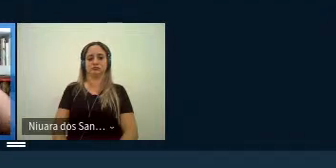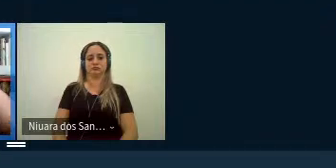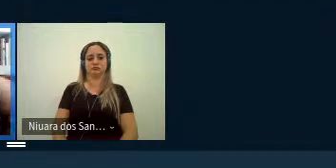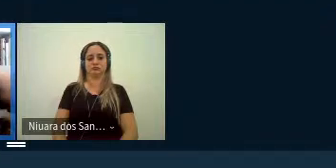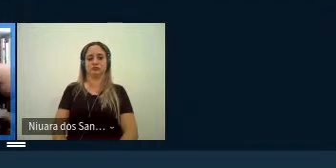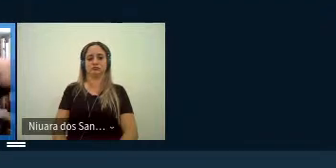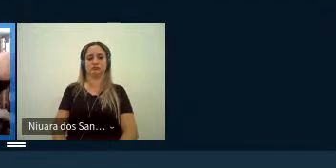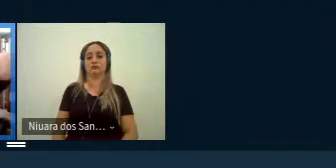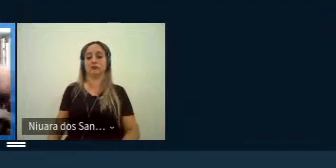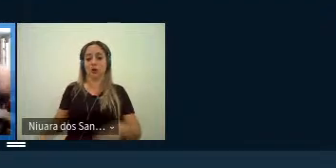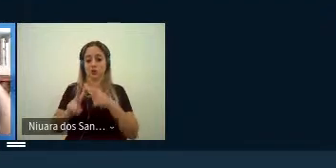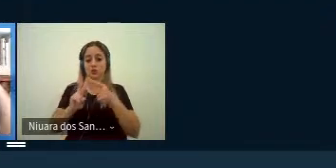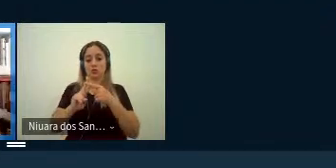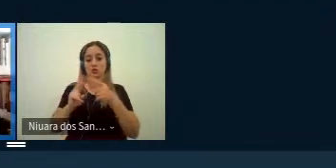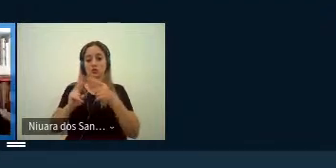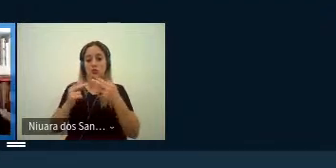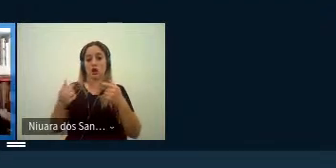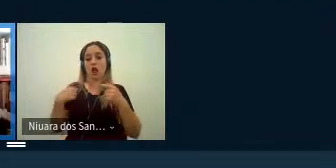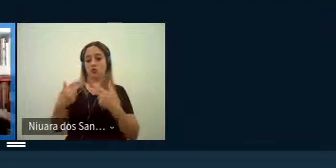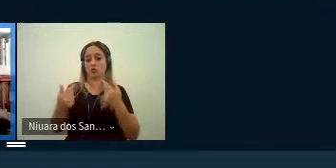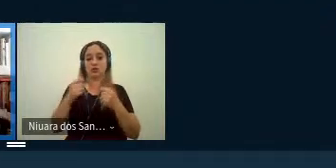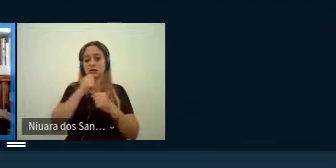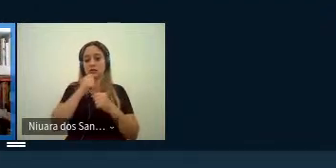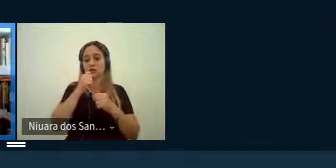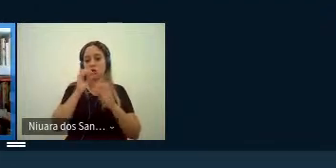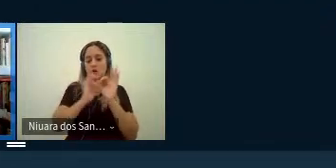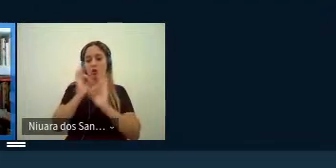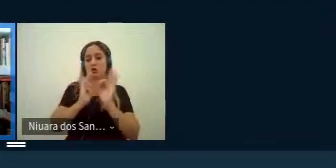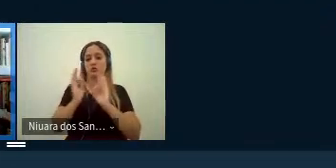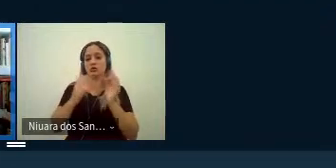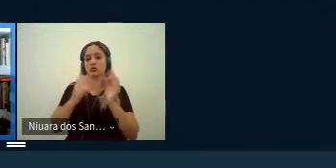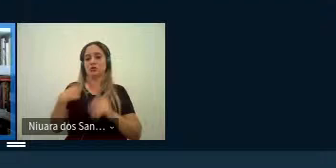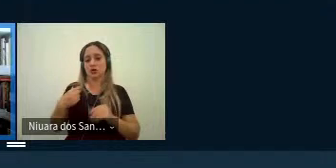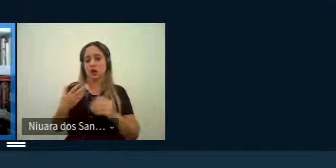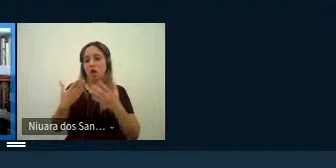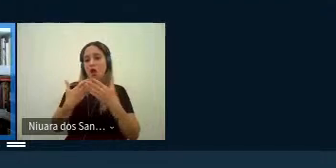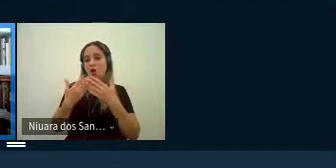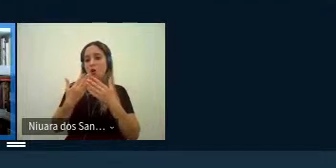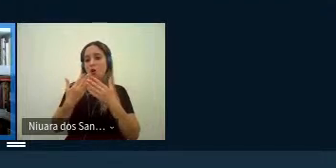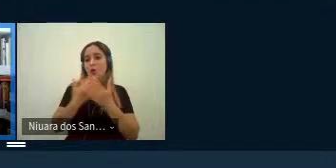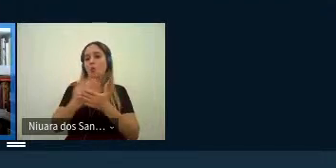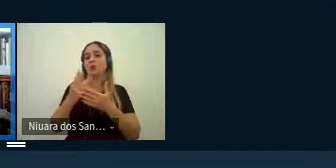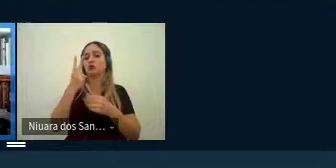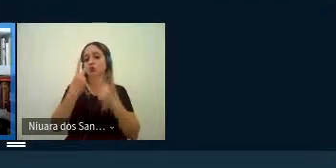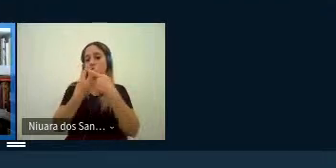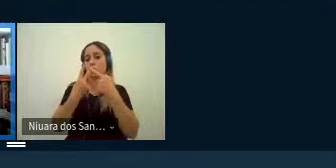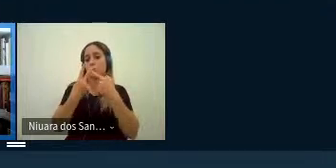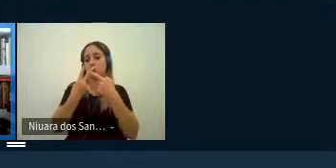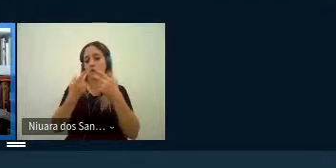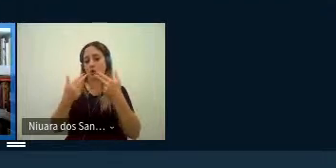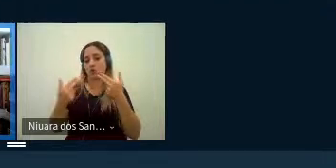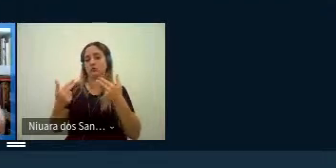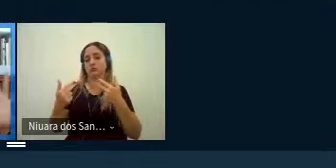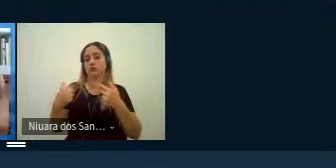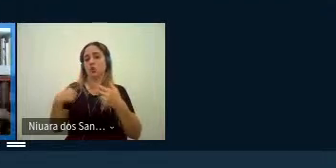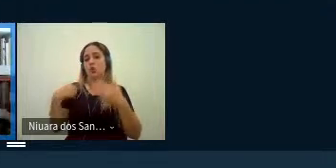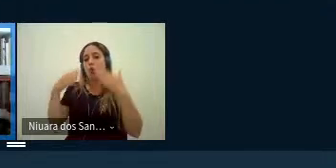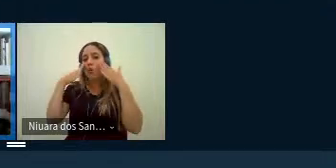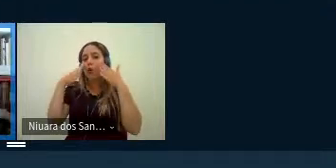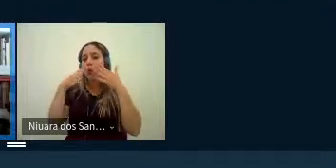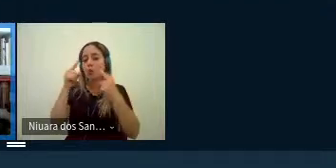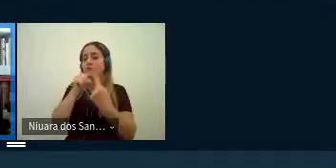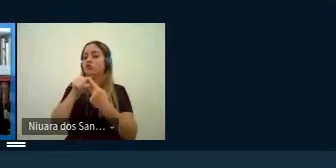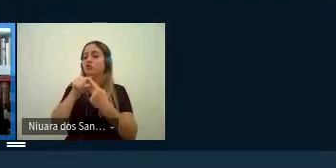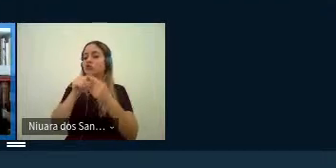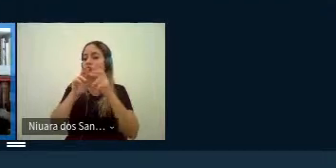né acomodadas porque surgem duas frentes a partir disso com objetivos distintos nós estamos